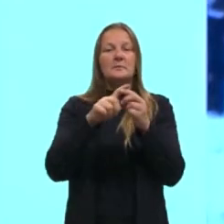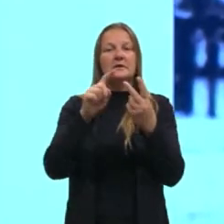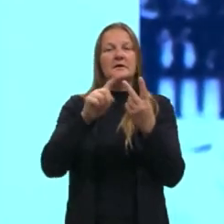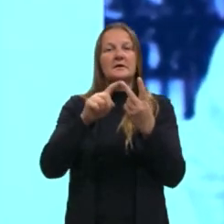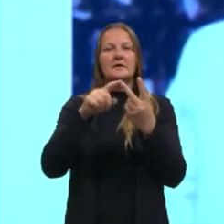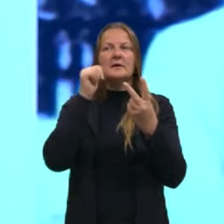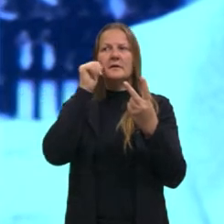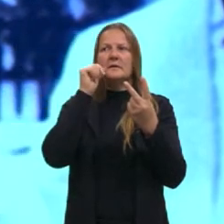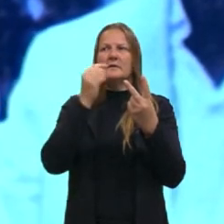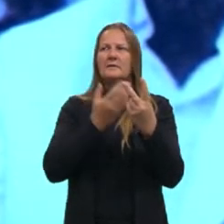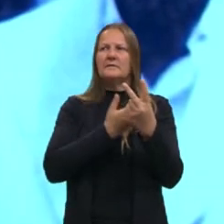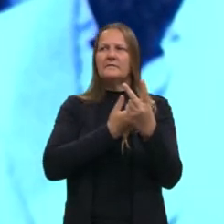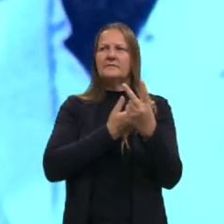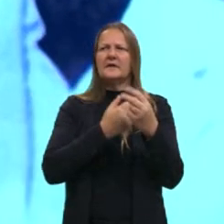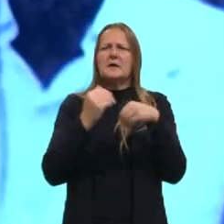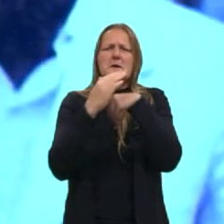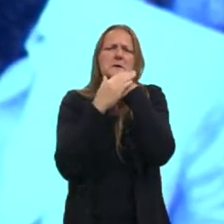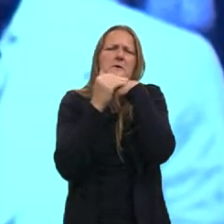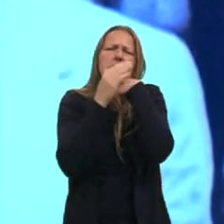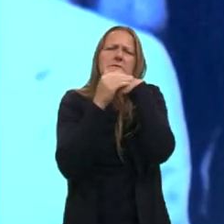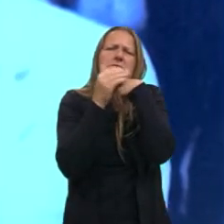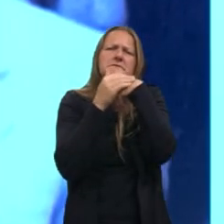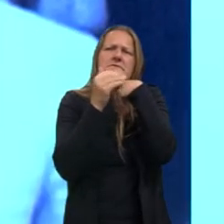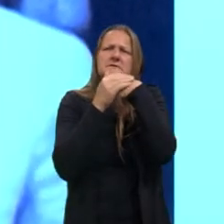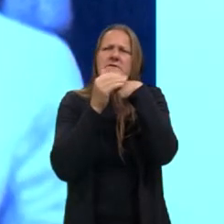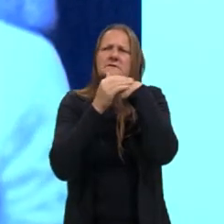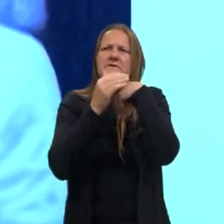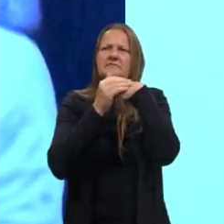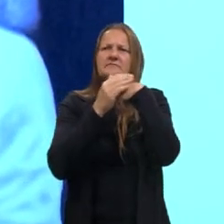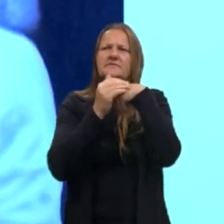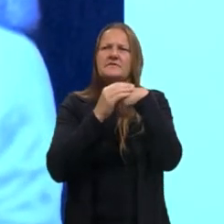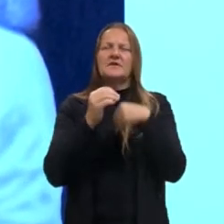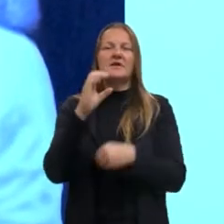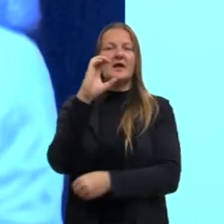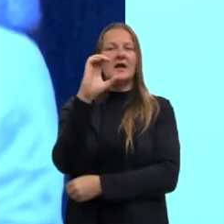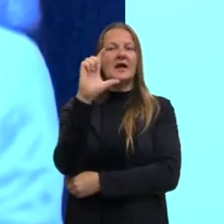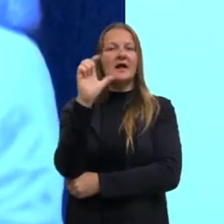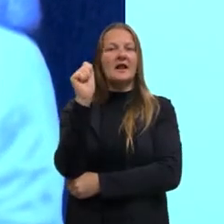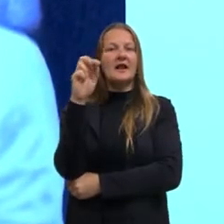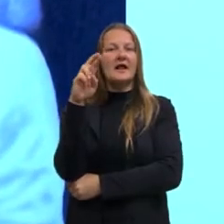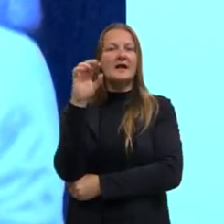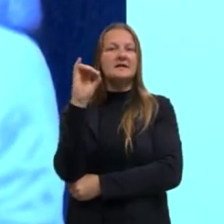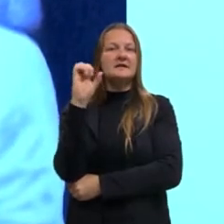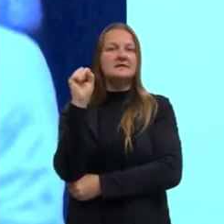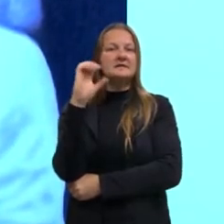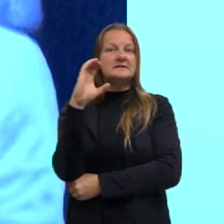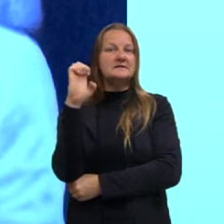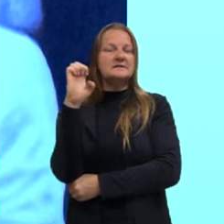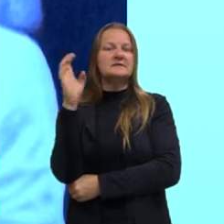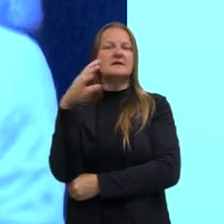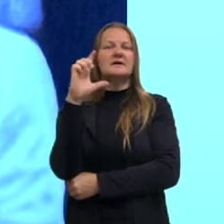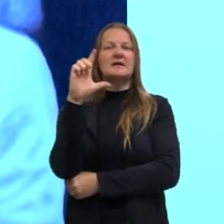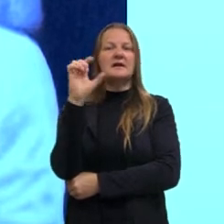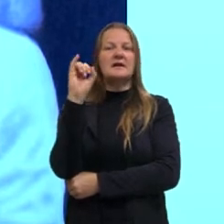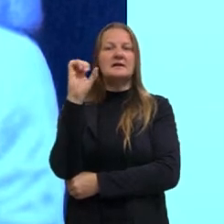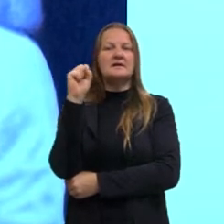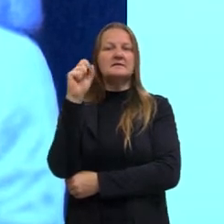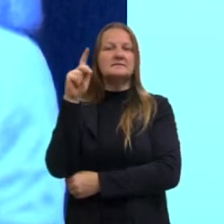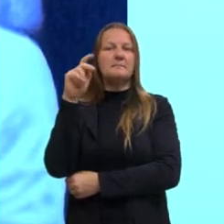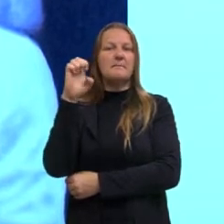cantinho, a queridíssima Clarice Lispector. Que, infelizmente, hoje tem aí muitas frases que